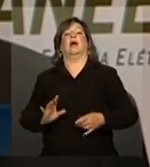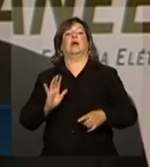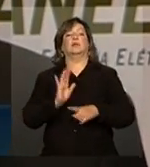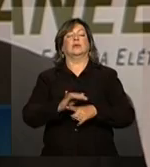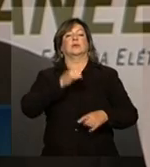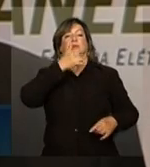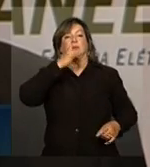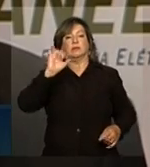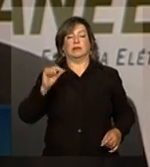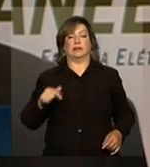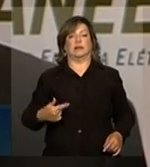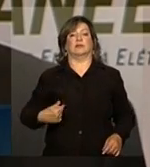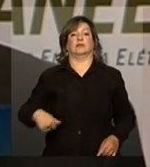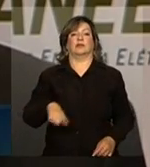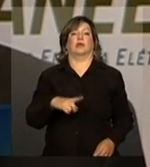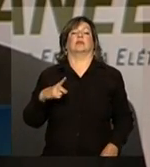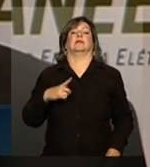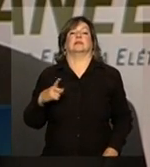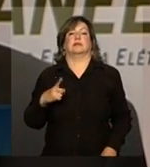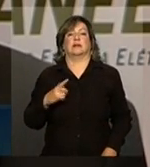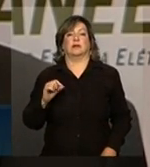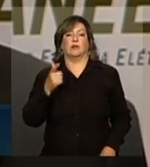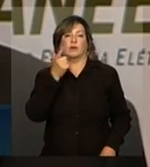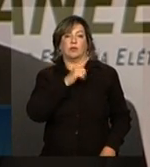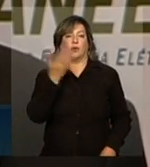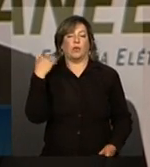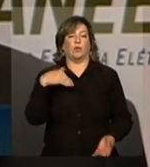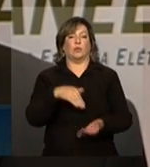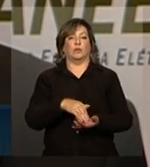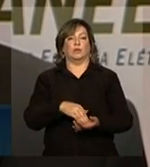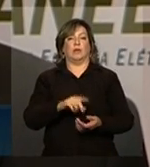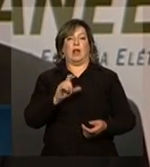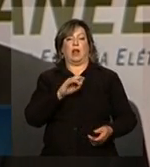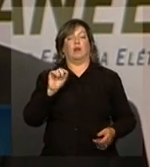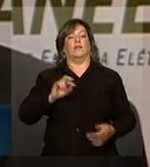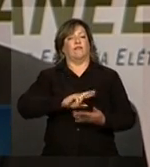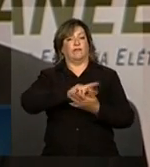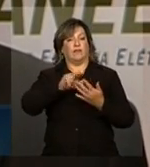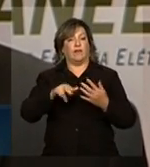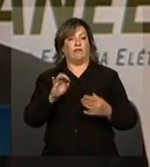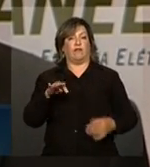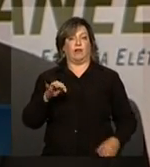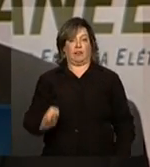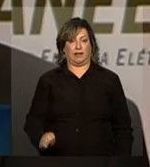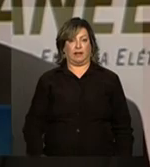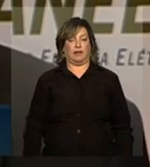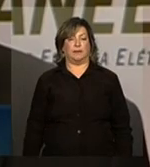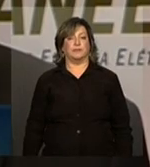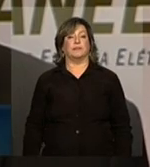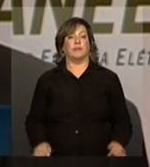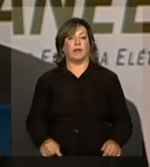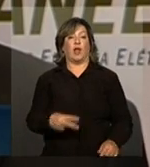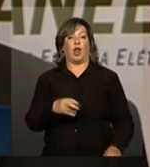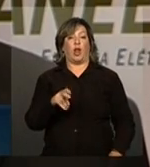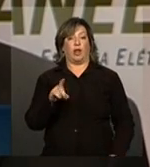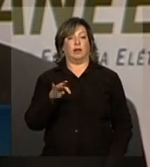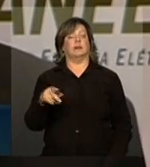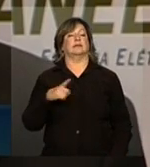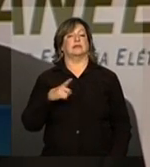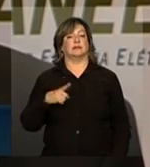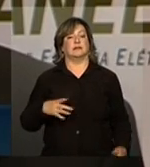disso que a gente tem obtido nos últimos leilões de energia, que é a diversificação da fonte. O nordeste tem agora,